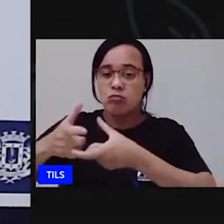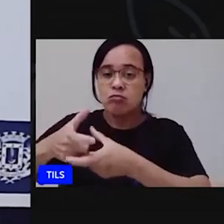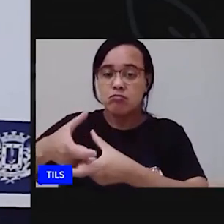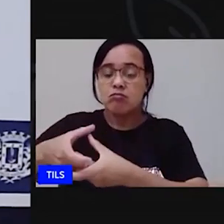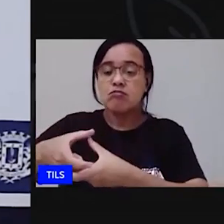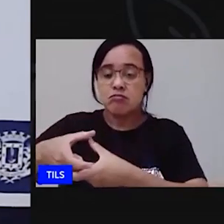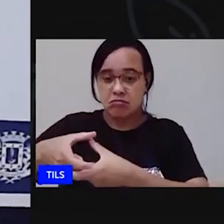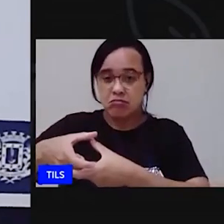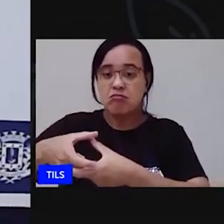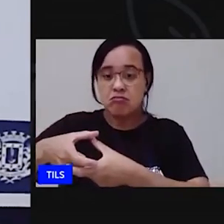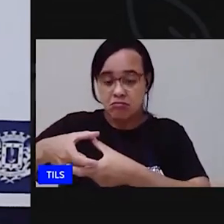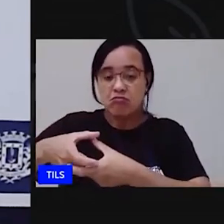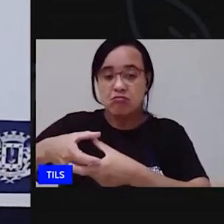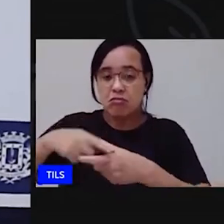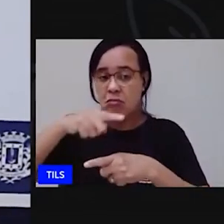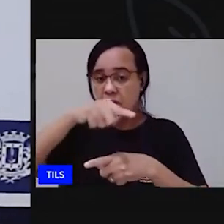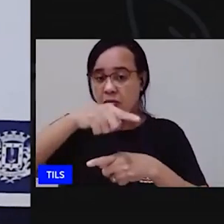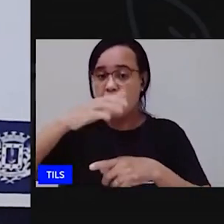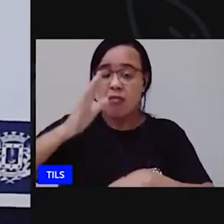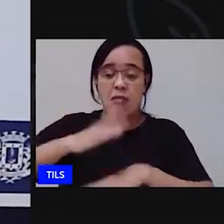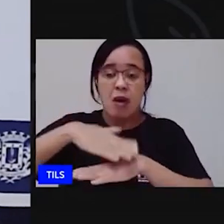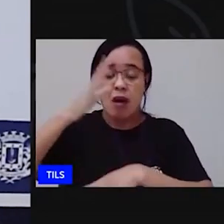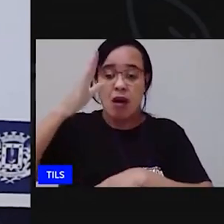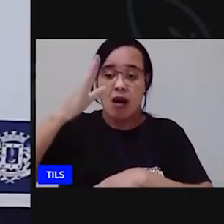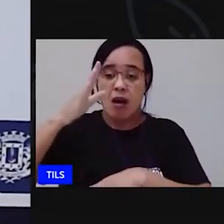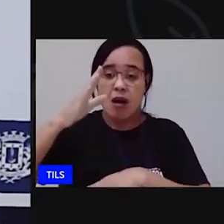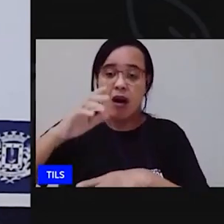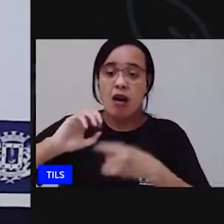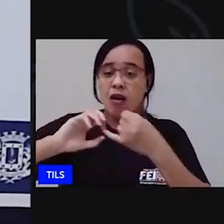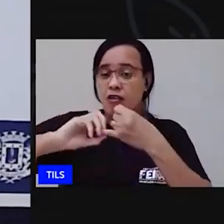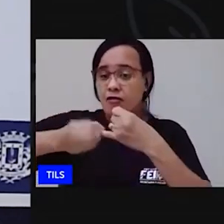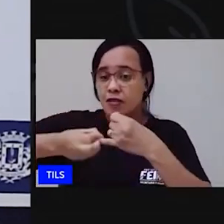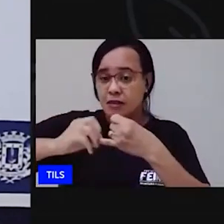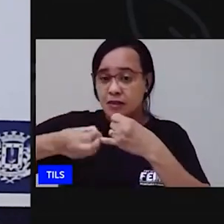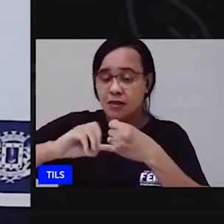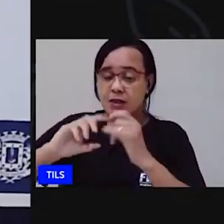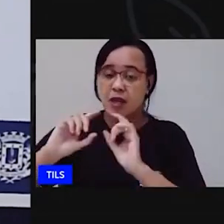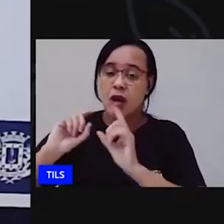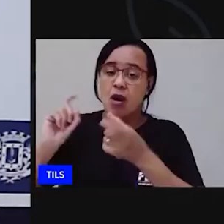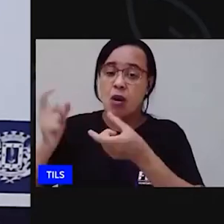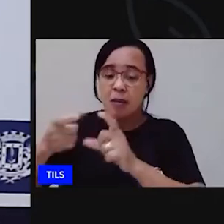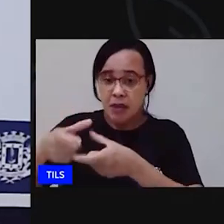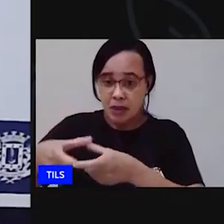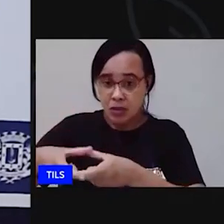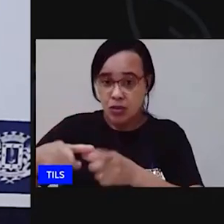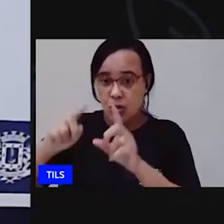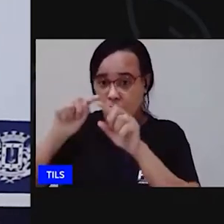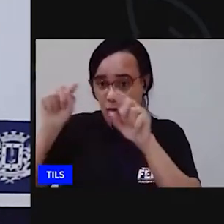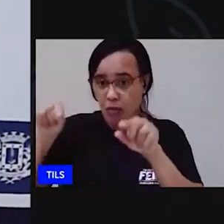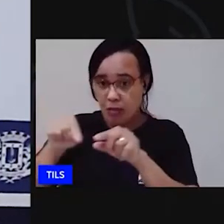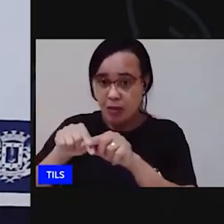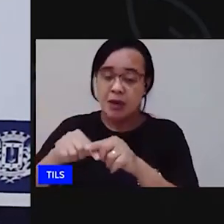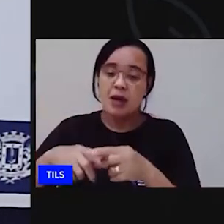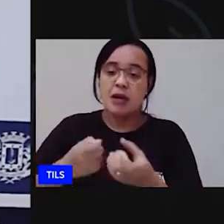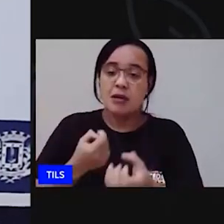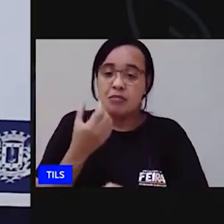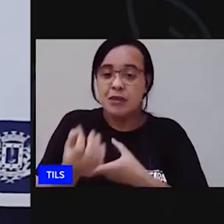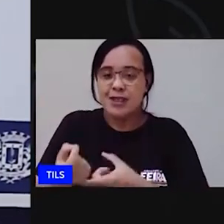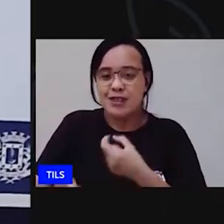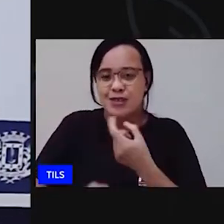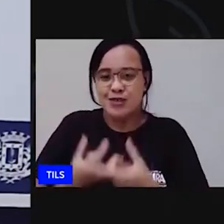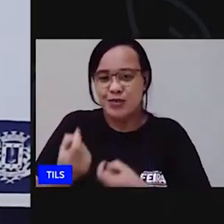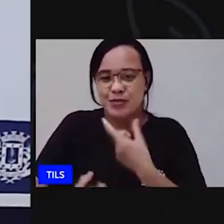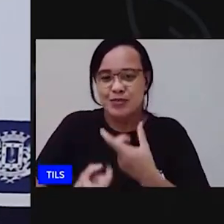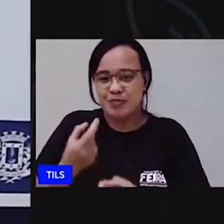é o pacote de milho se eu for passando a mão em volta do pacote